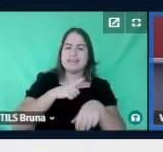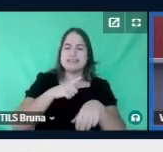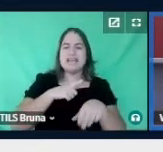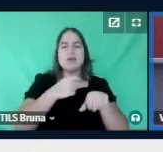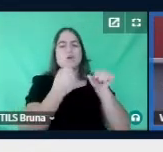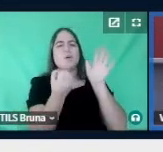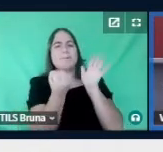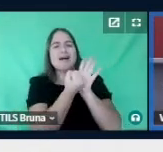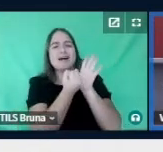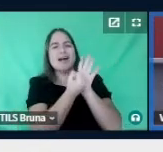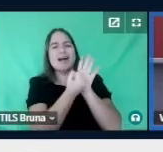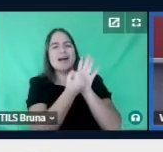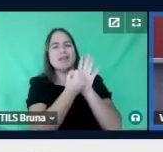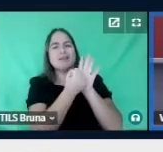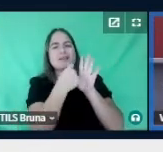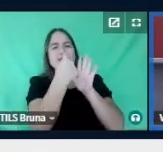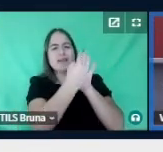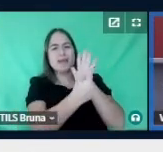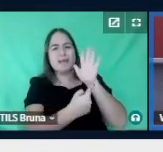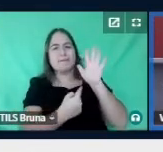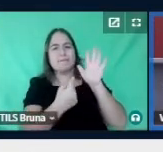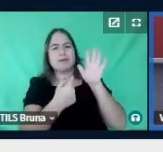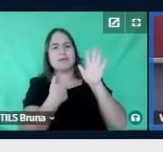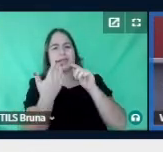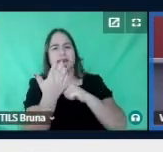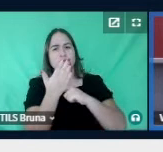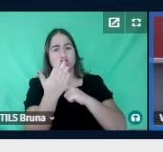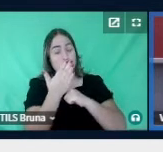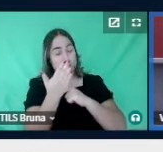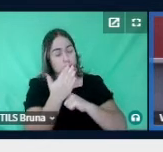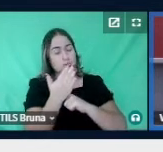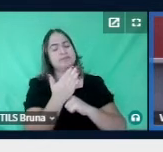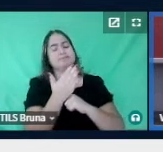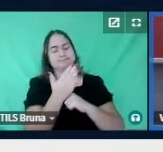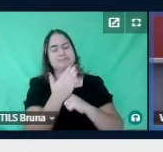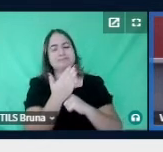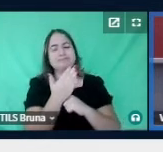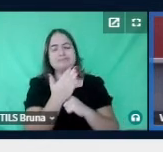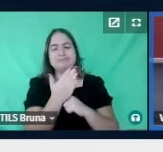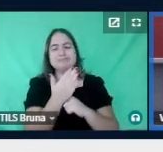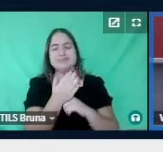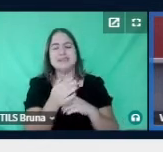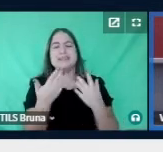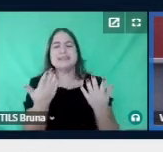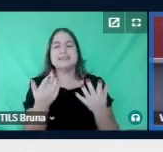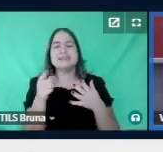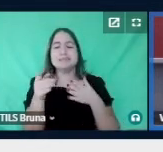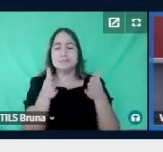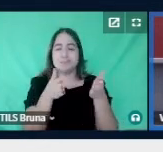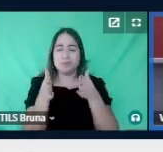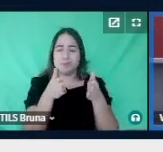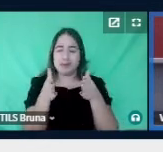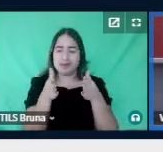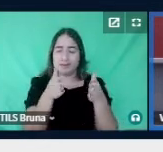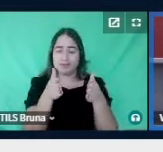aqui no cantinho, que nos ajuda bastante, né, e esse momento,